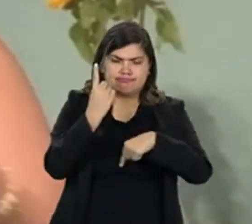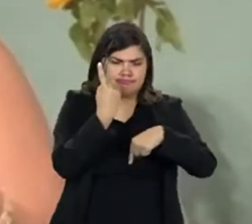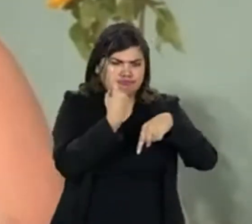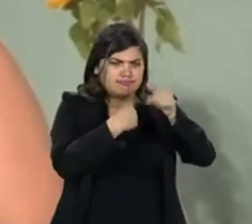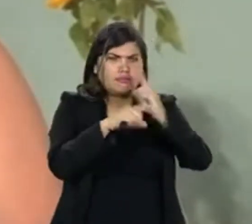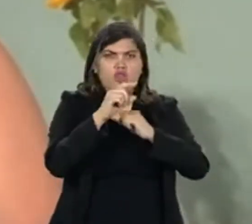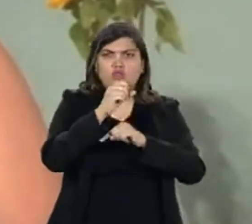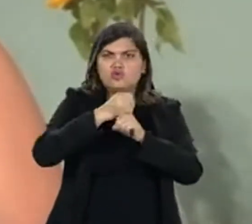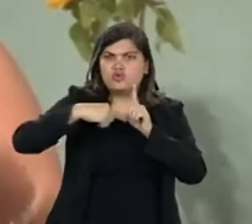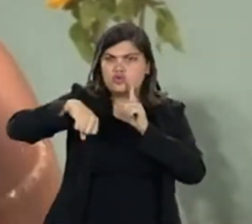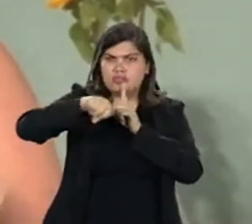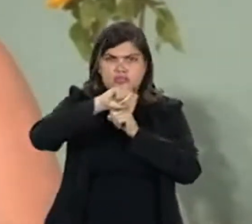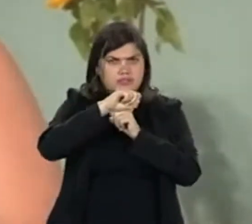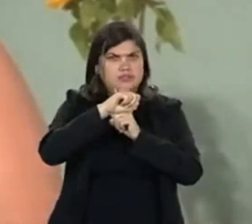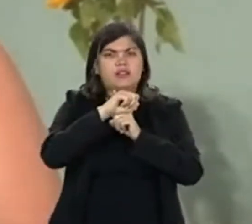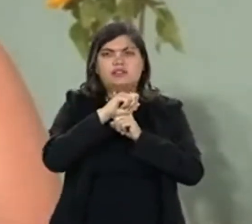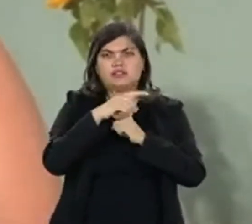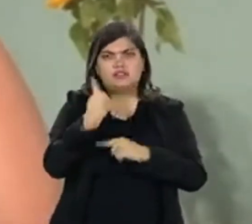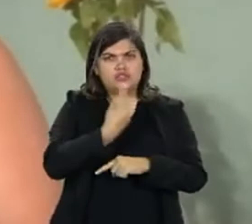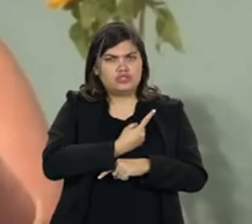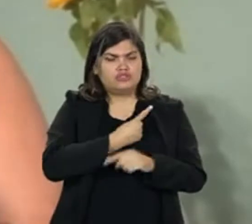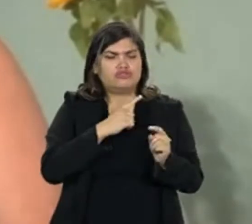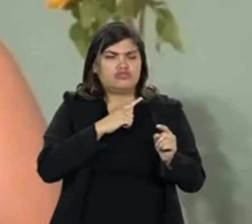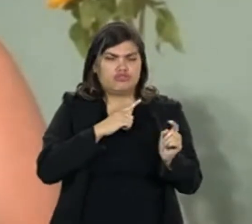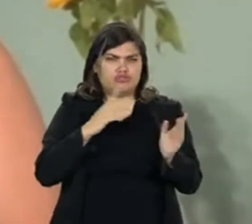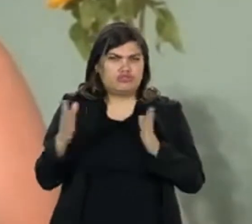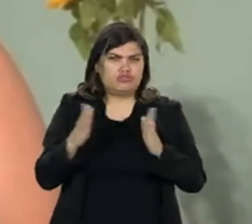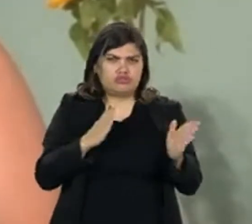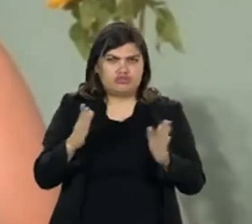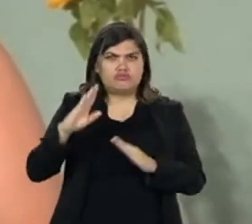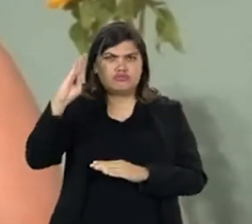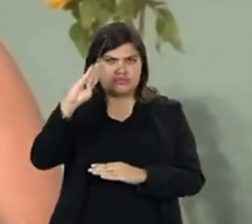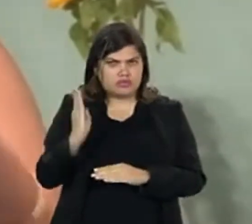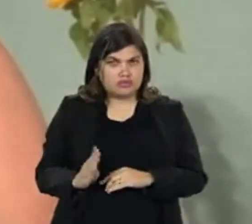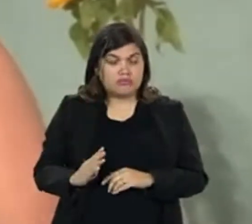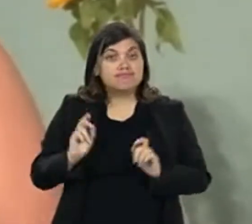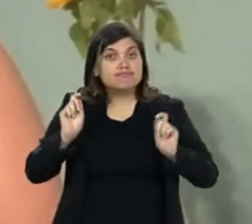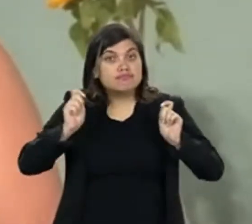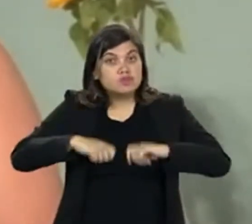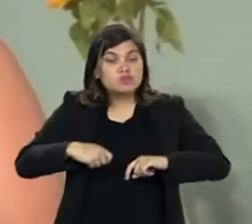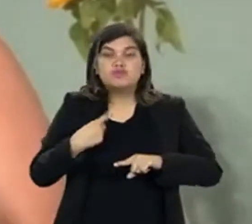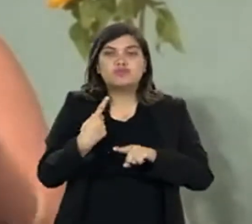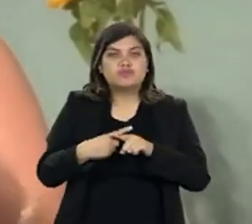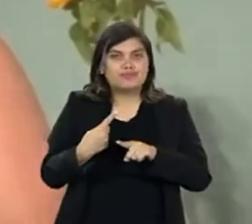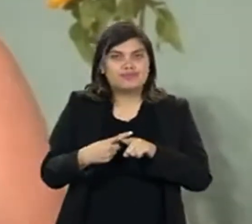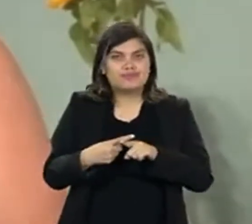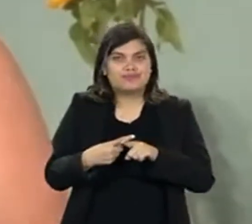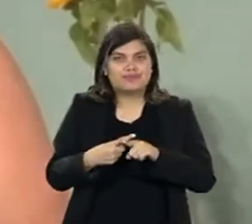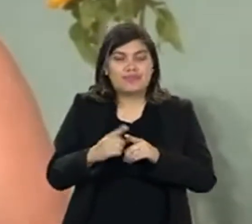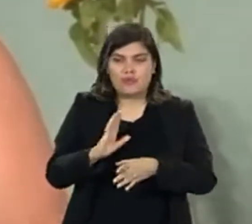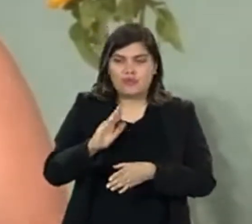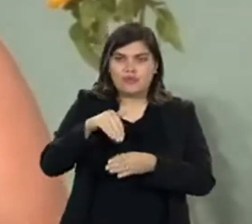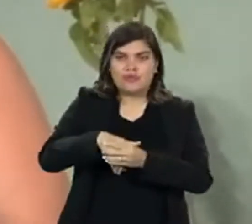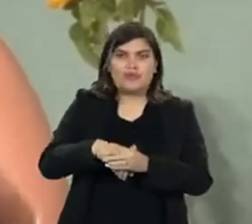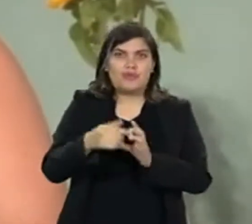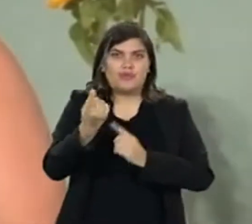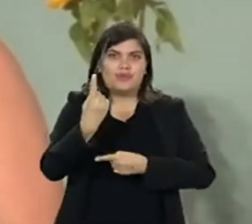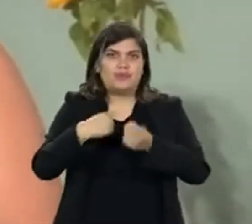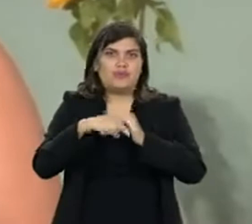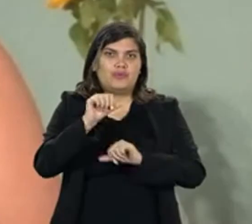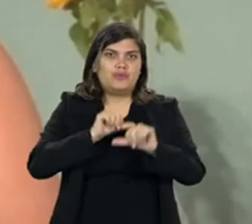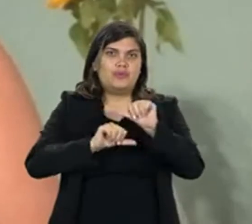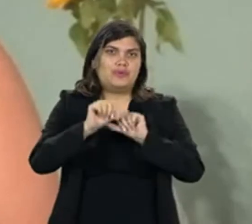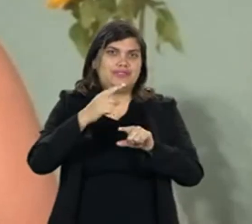as transformações sociais que a gente teve nesse país só foram possíveis porque o